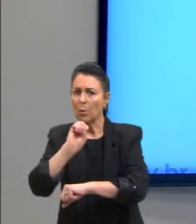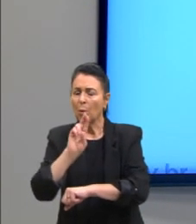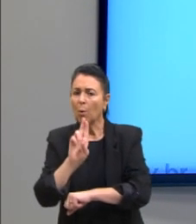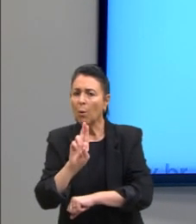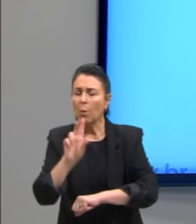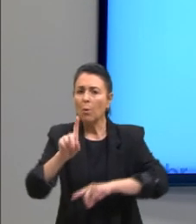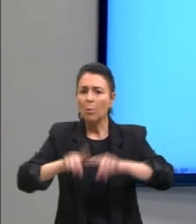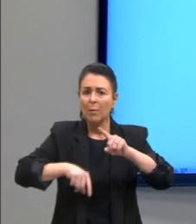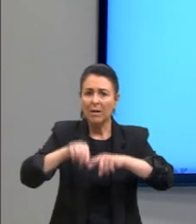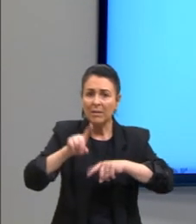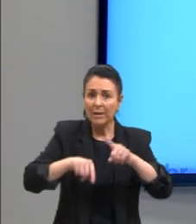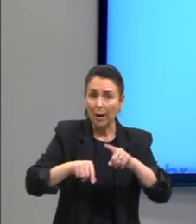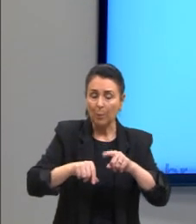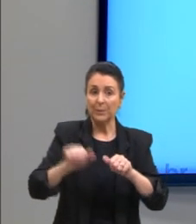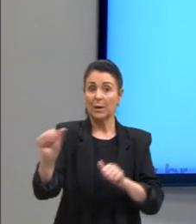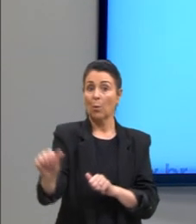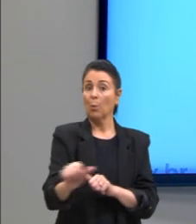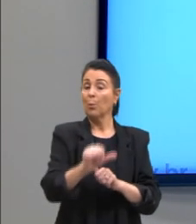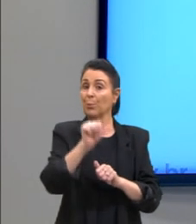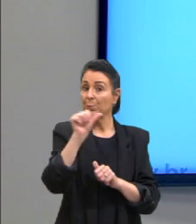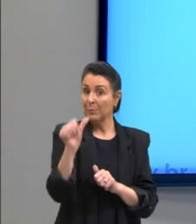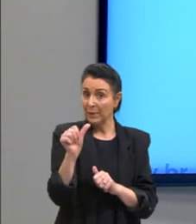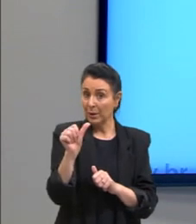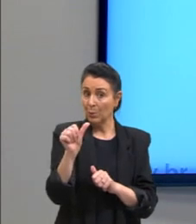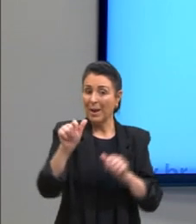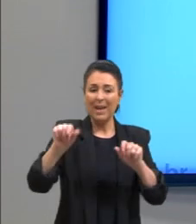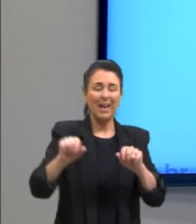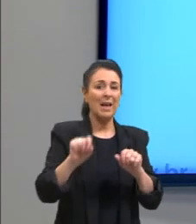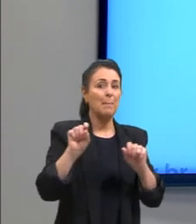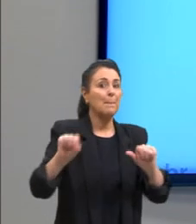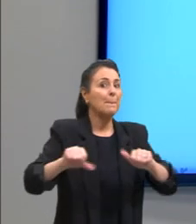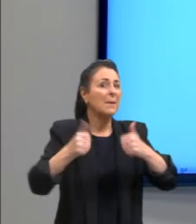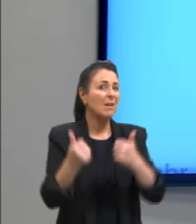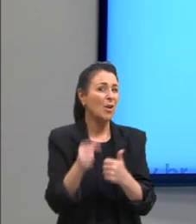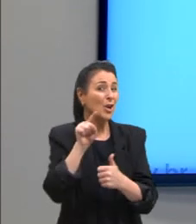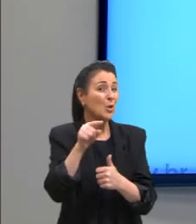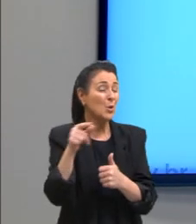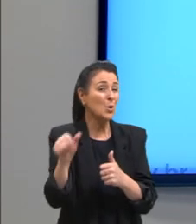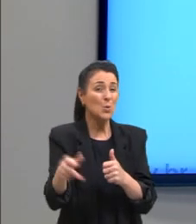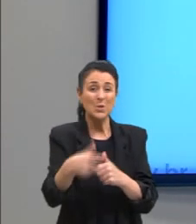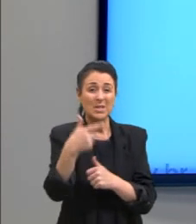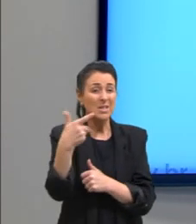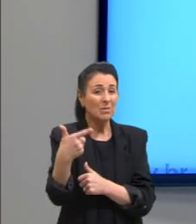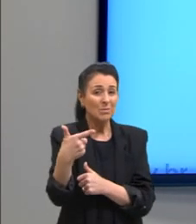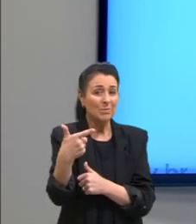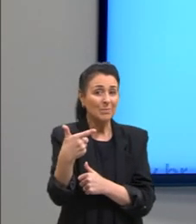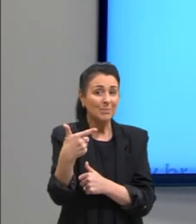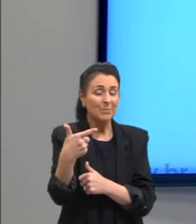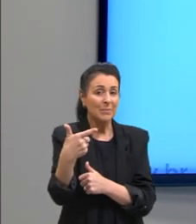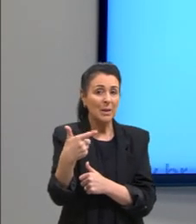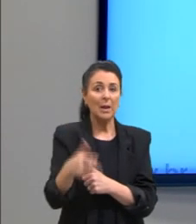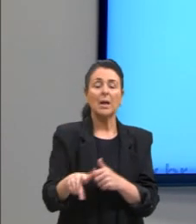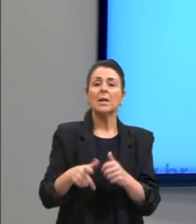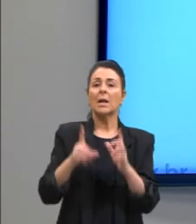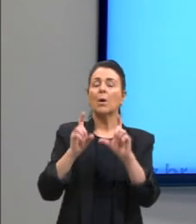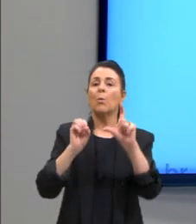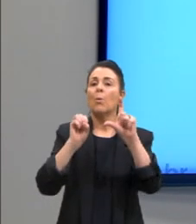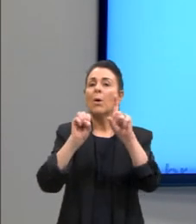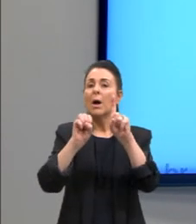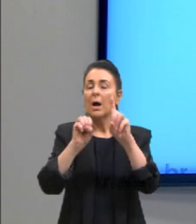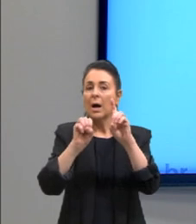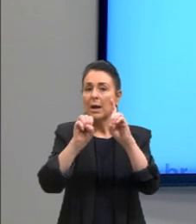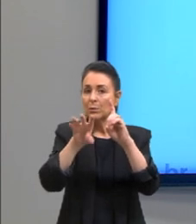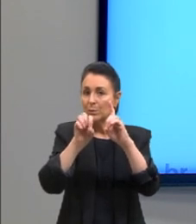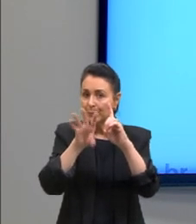privilegiasse o primeiro em detrimento do segundo. lenta, mas irresistivelmente, a doutrina das ideias